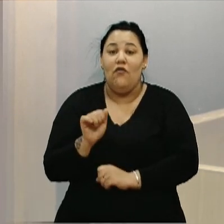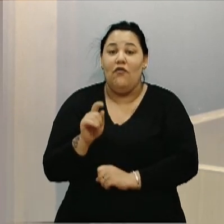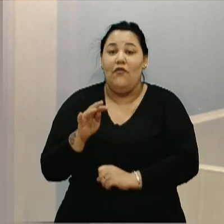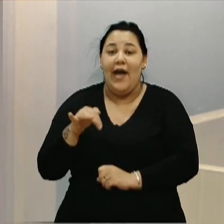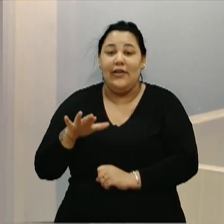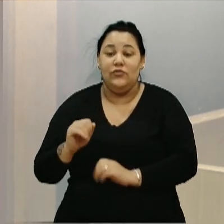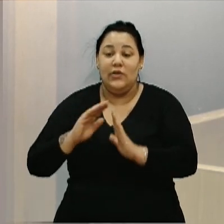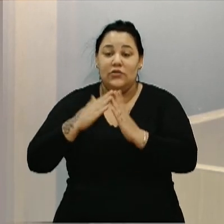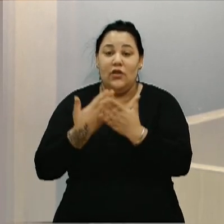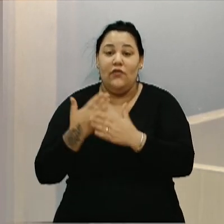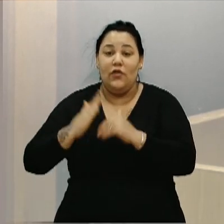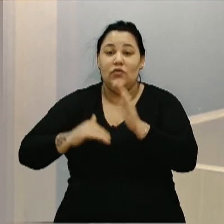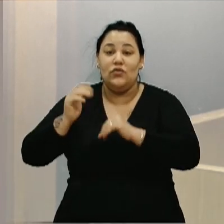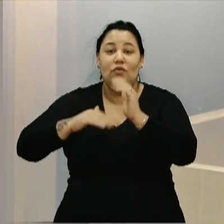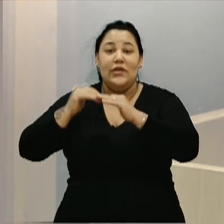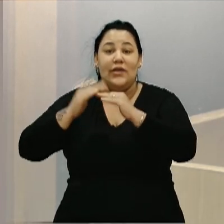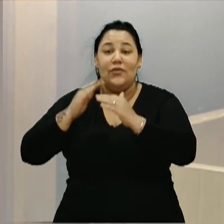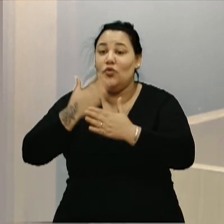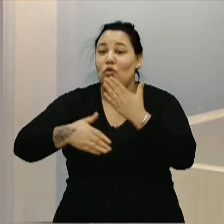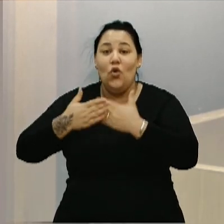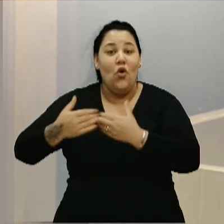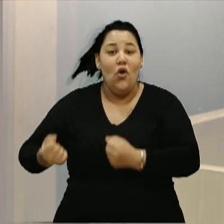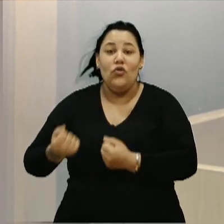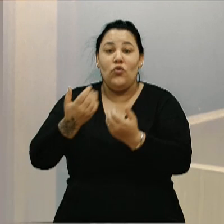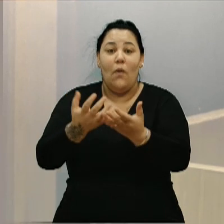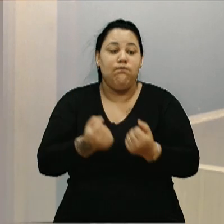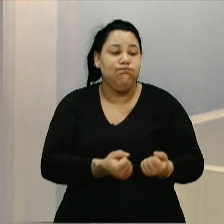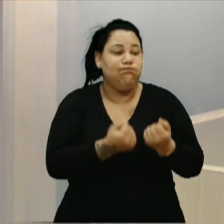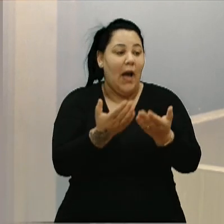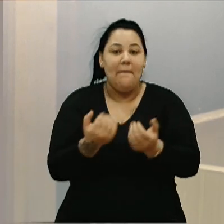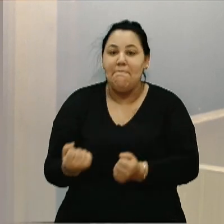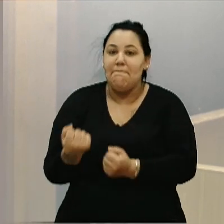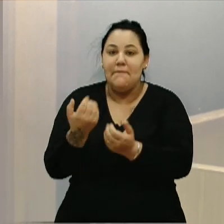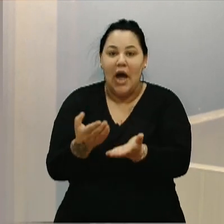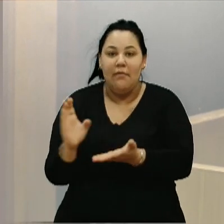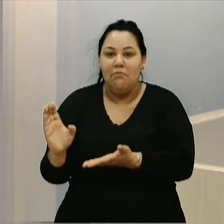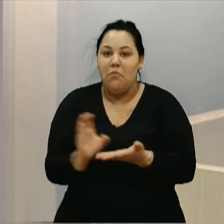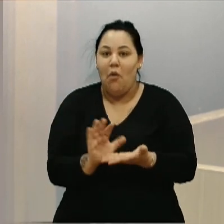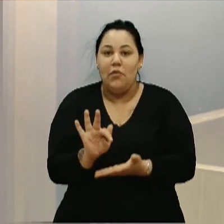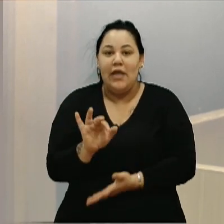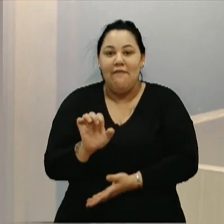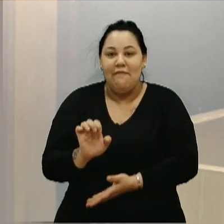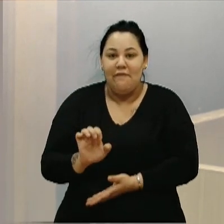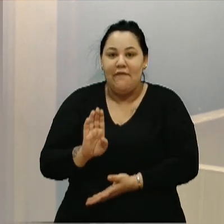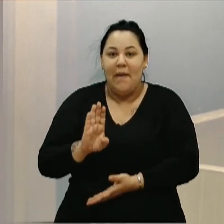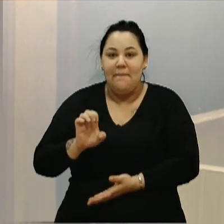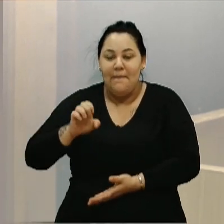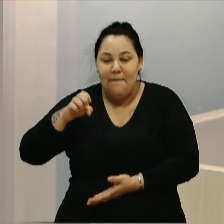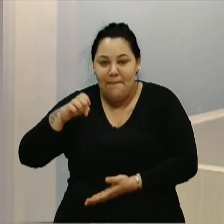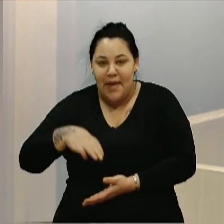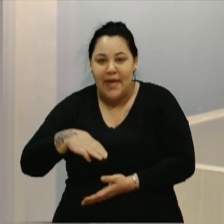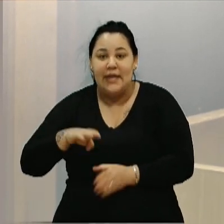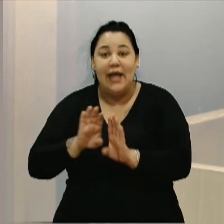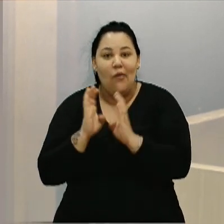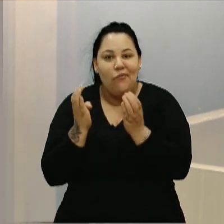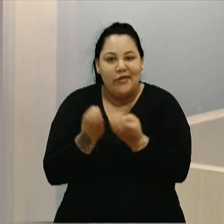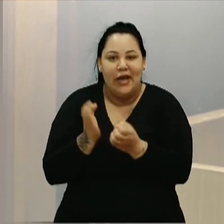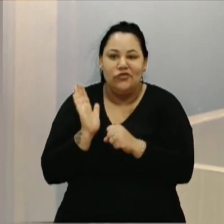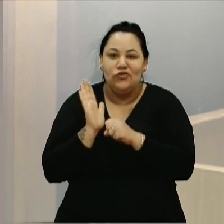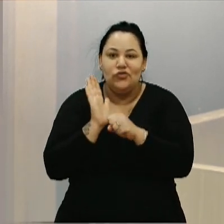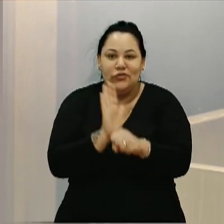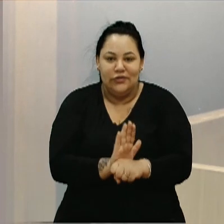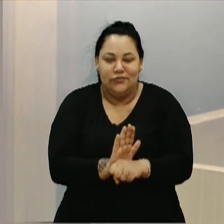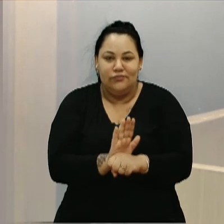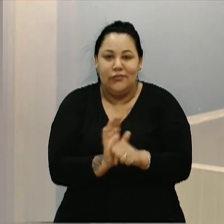com doações de empresas locais, pessoas da comunidade e recursos da FEBEM, em terreno cedido pela Mitra de Ocesana através de